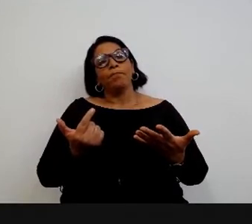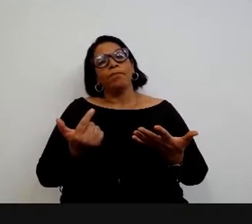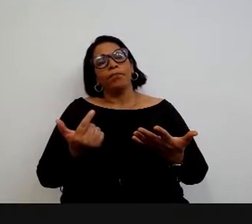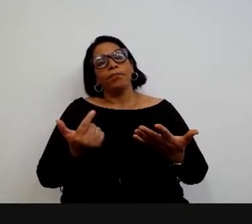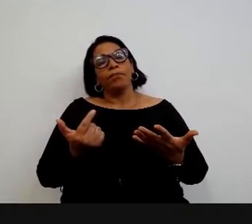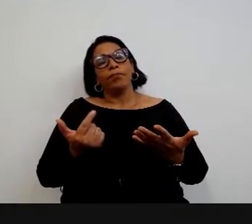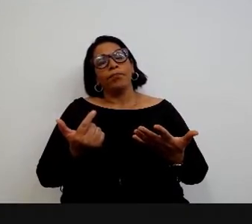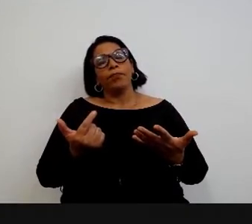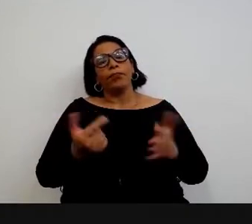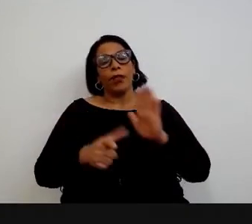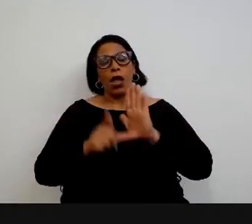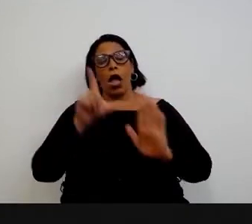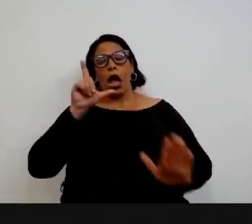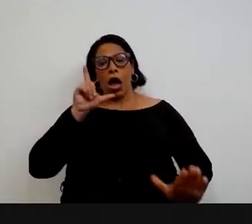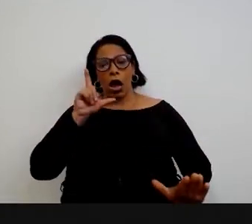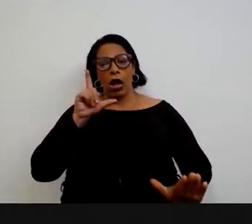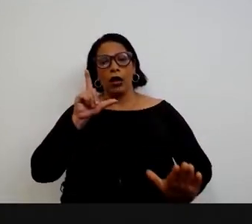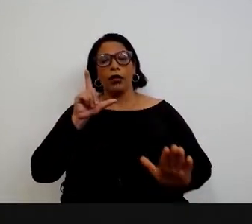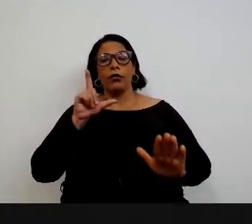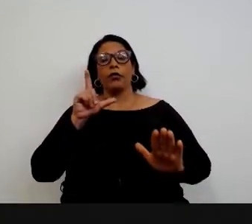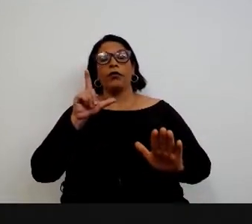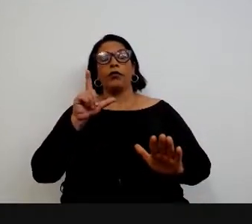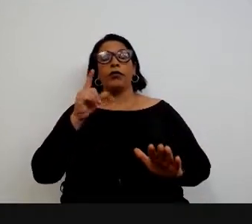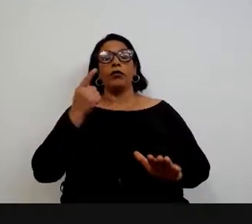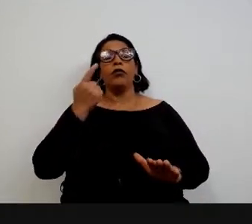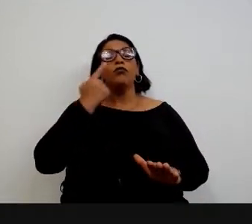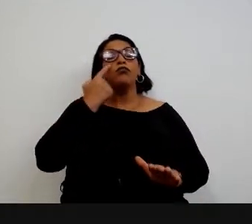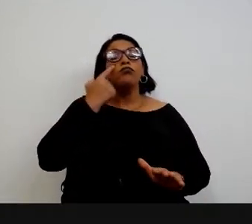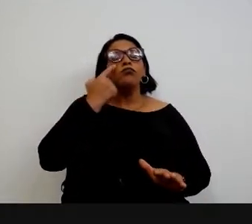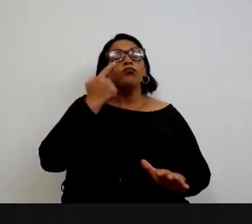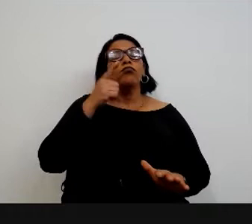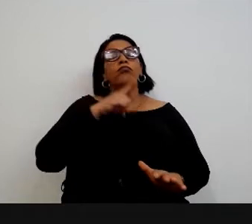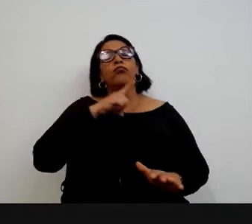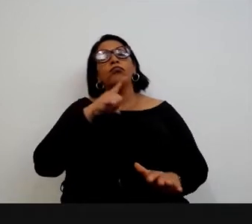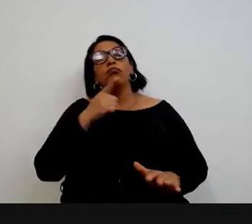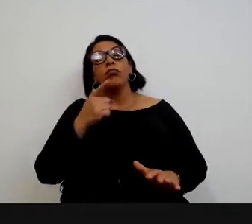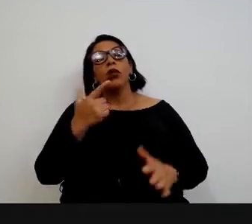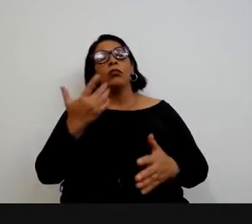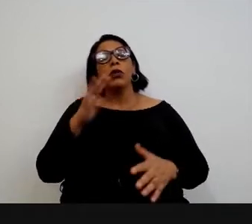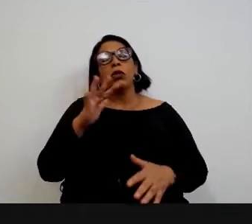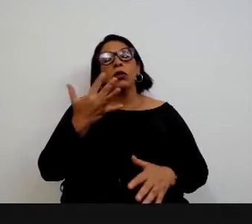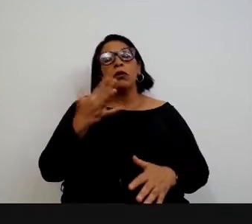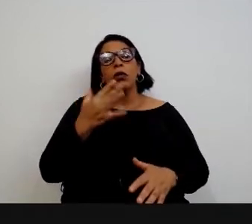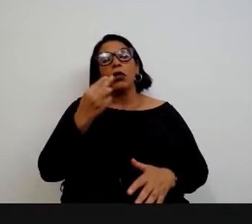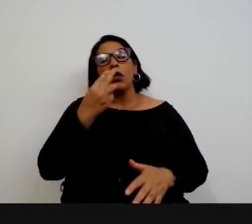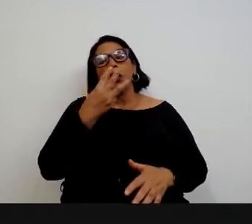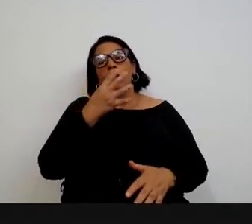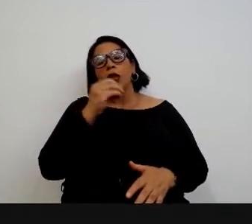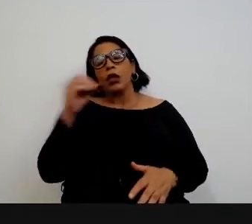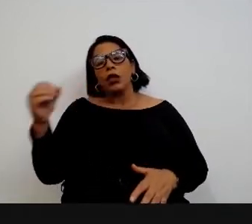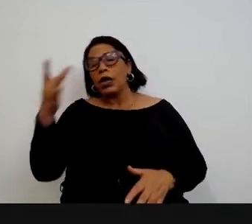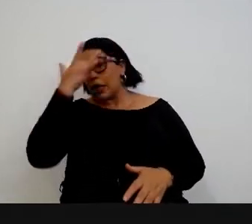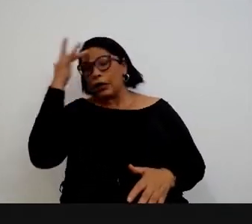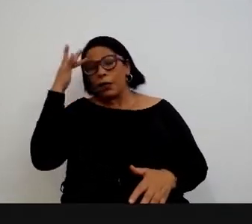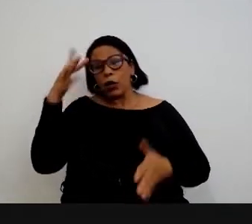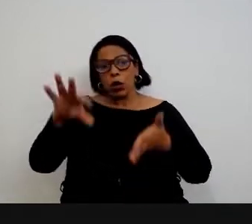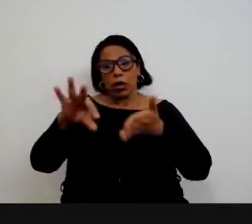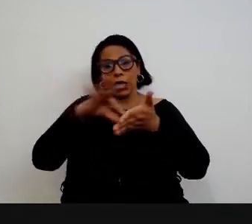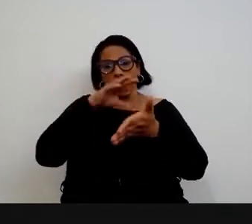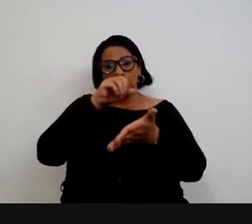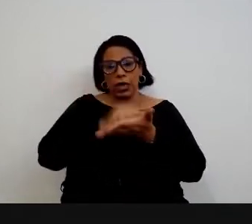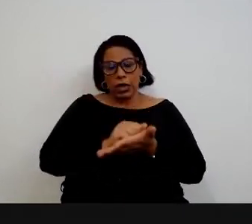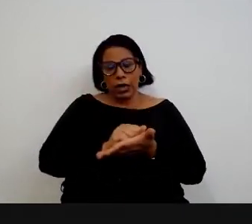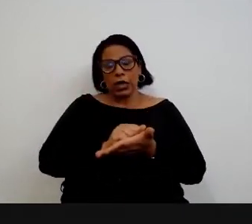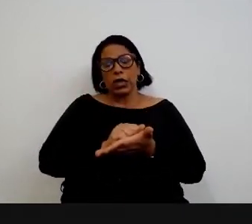até um pouco antes de abrirmos a sessão, tínhamos aproximadamente 300 pessoas inscritas.